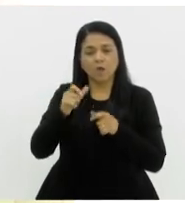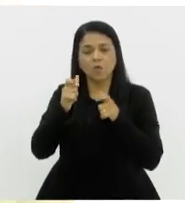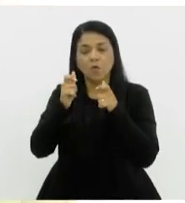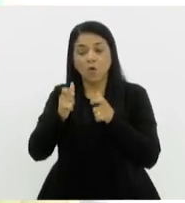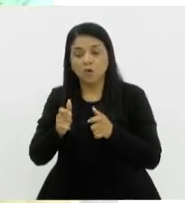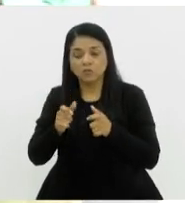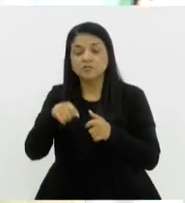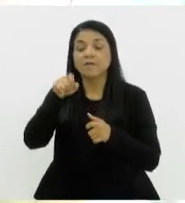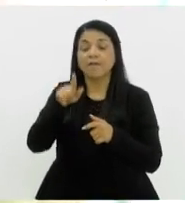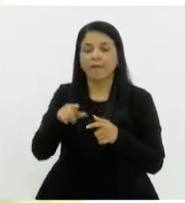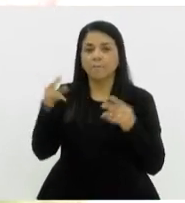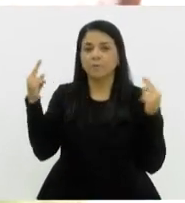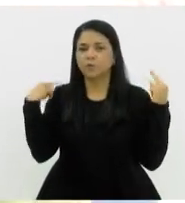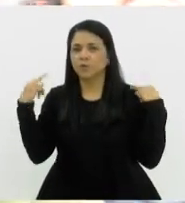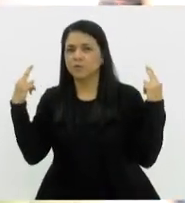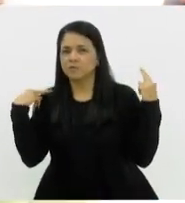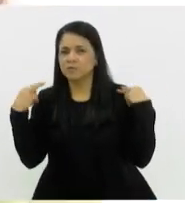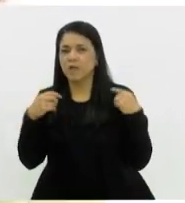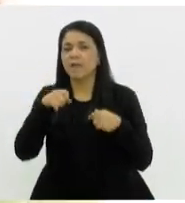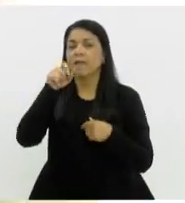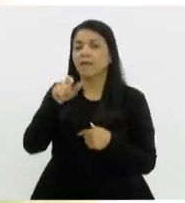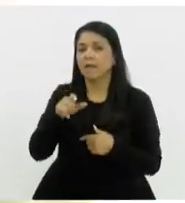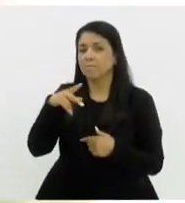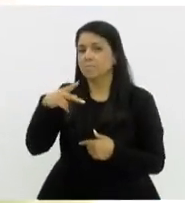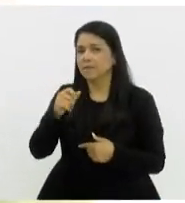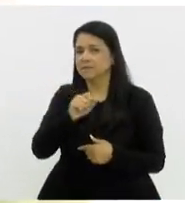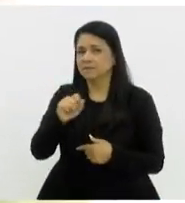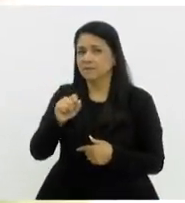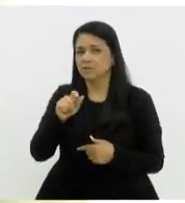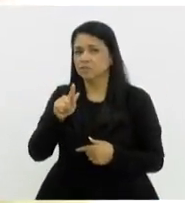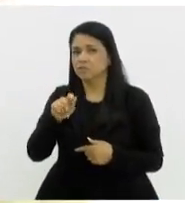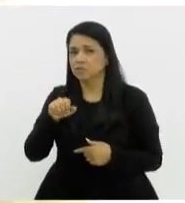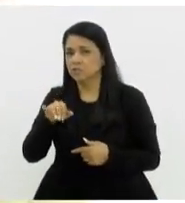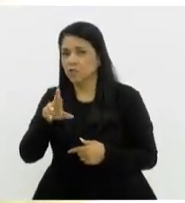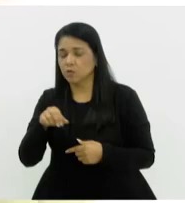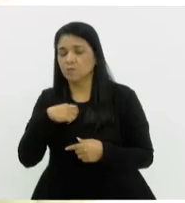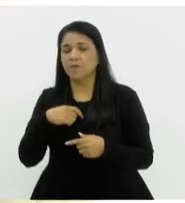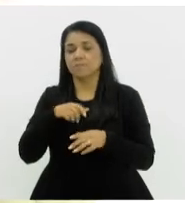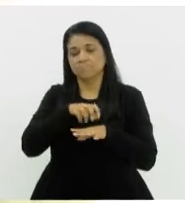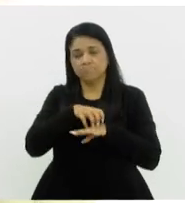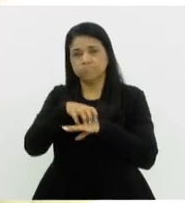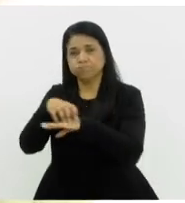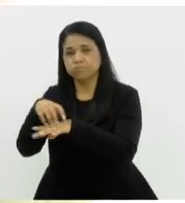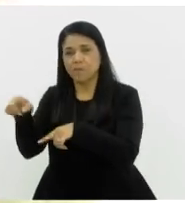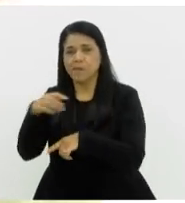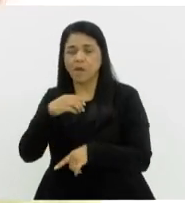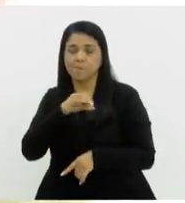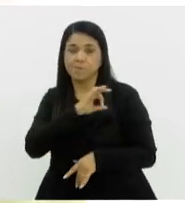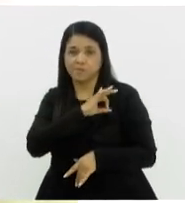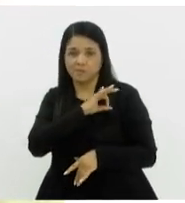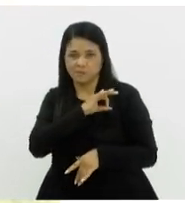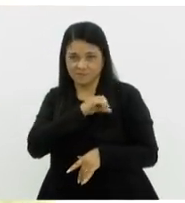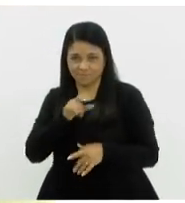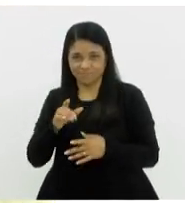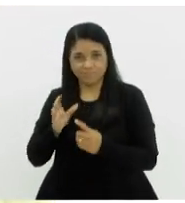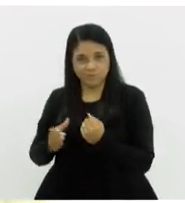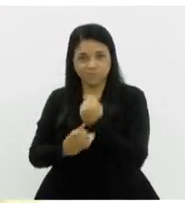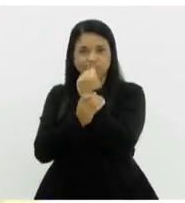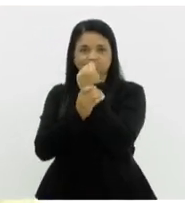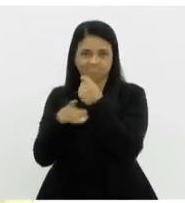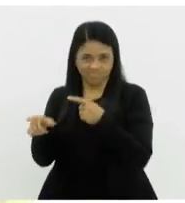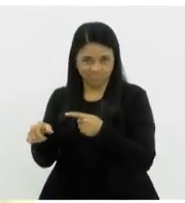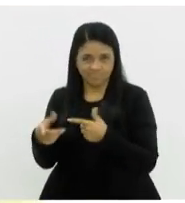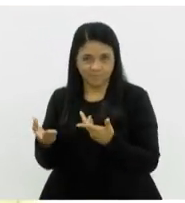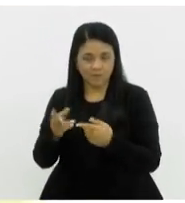está, quem é o motorista, quem é o passageiro, para um eventual despacho de uma viatura e suporte na hora da corrida. Então, isso tem